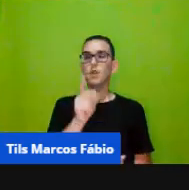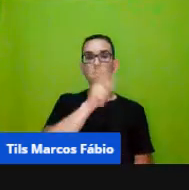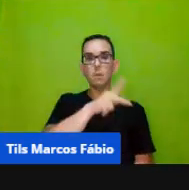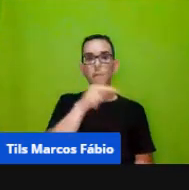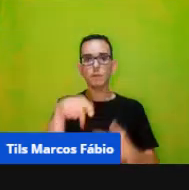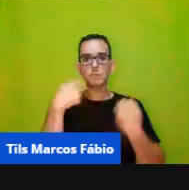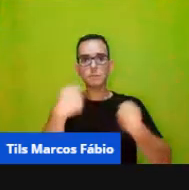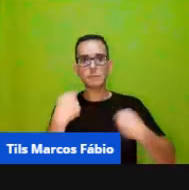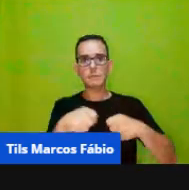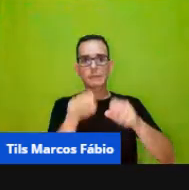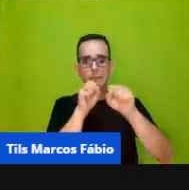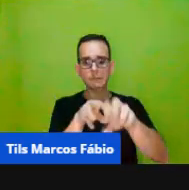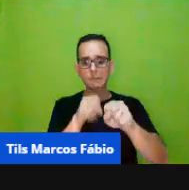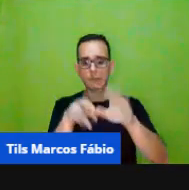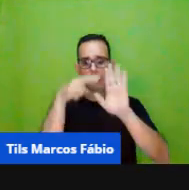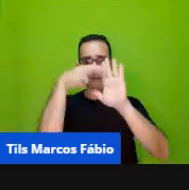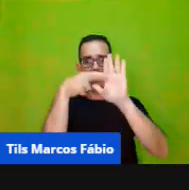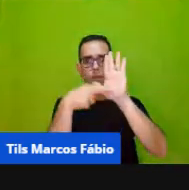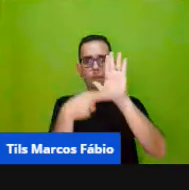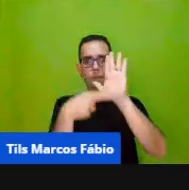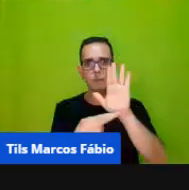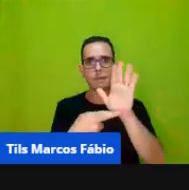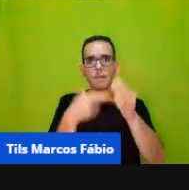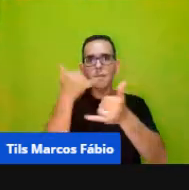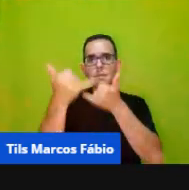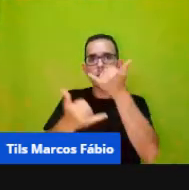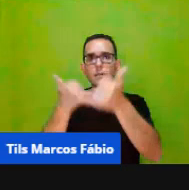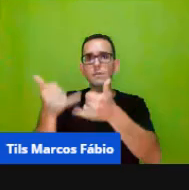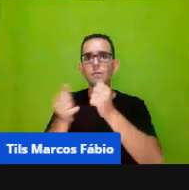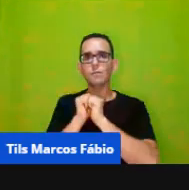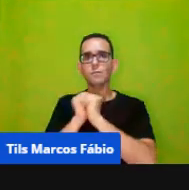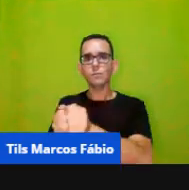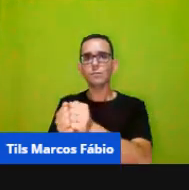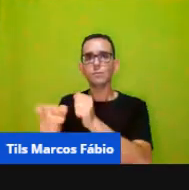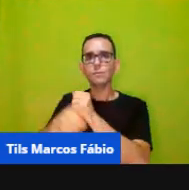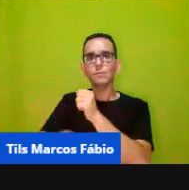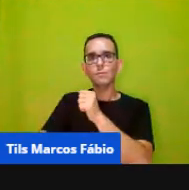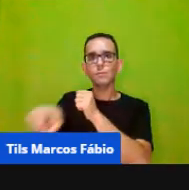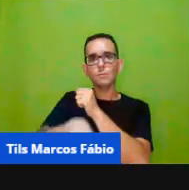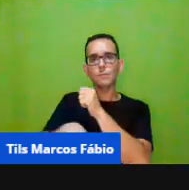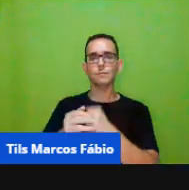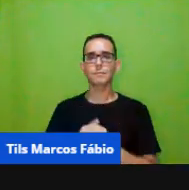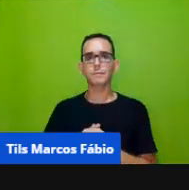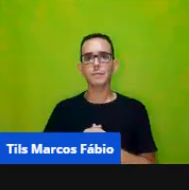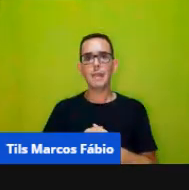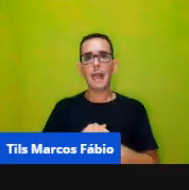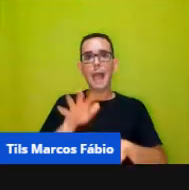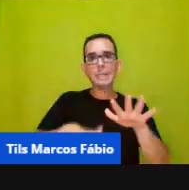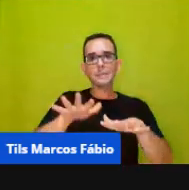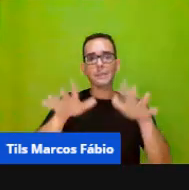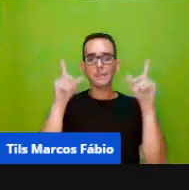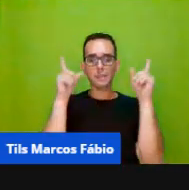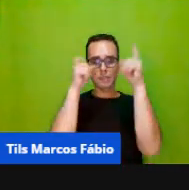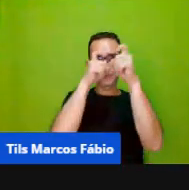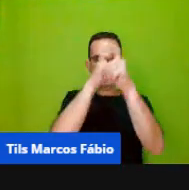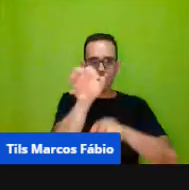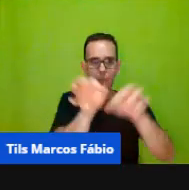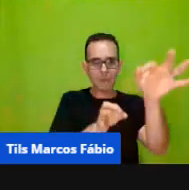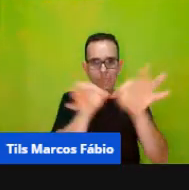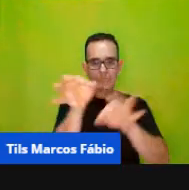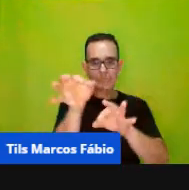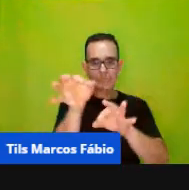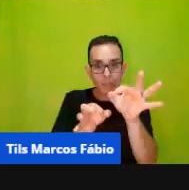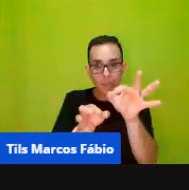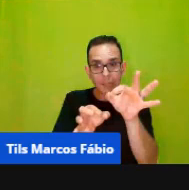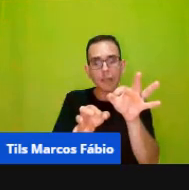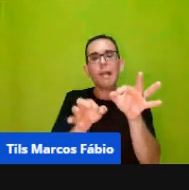jogue com as suas crianças ok é difícil organizar muitas vezes é difícil mas é a propriedade do professor fazer isso